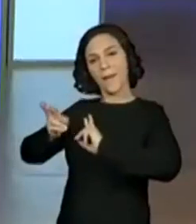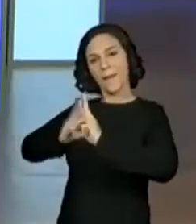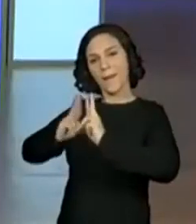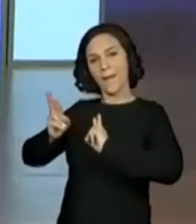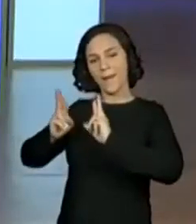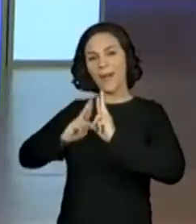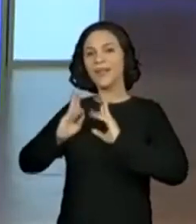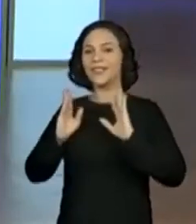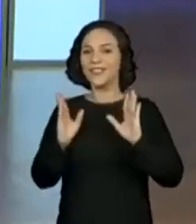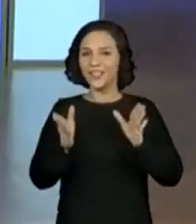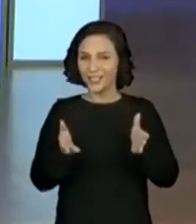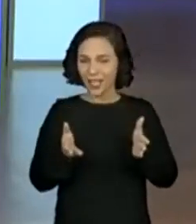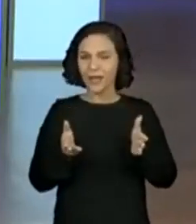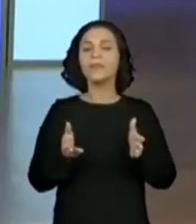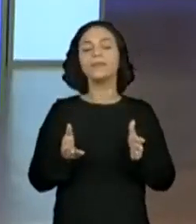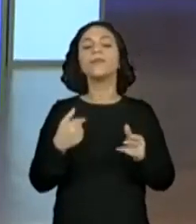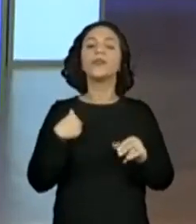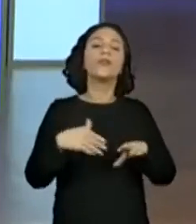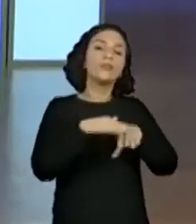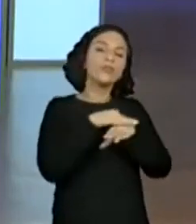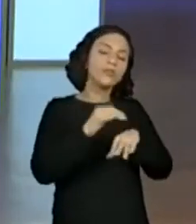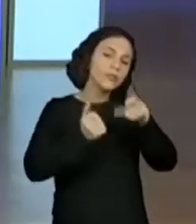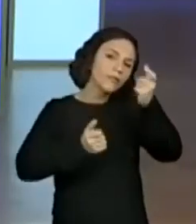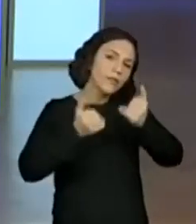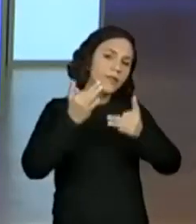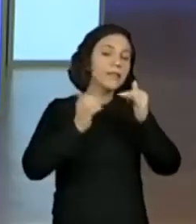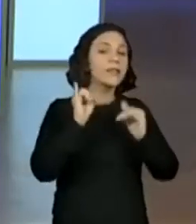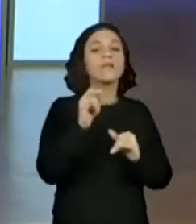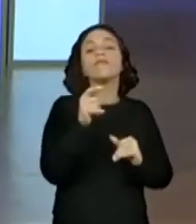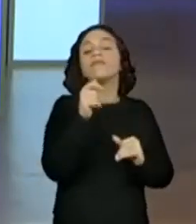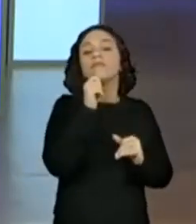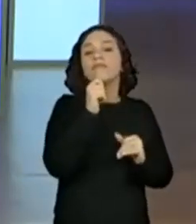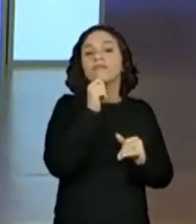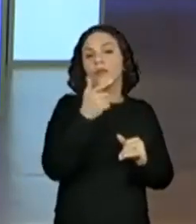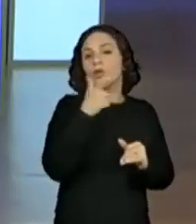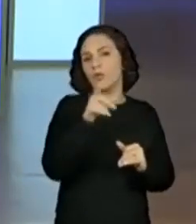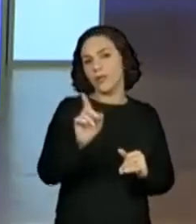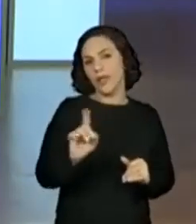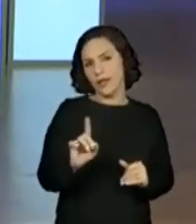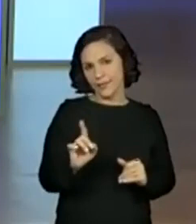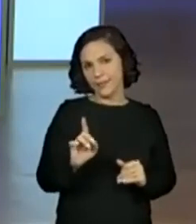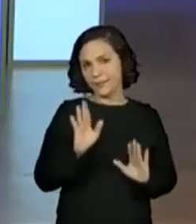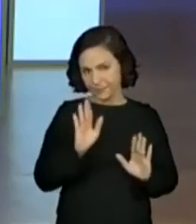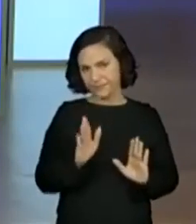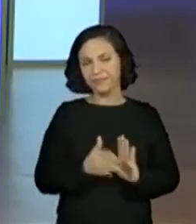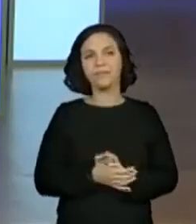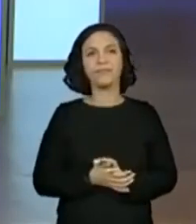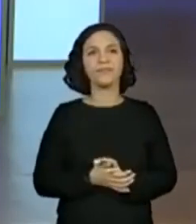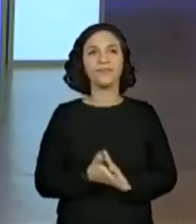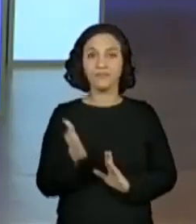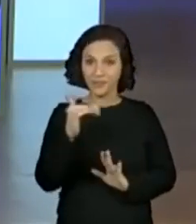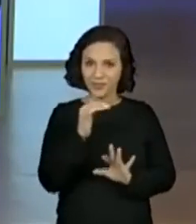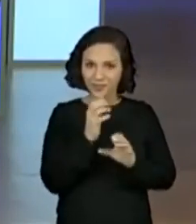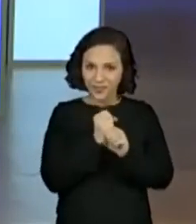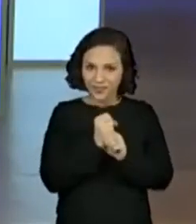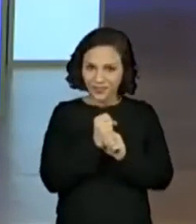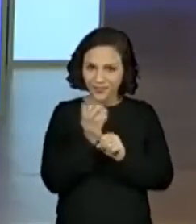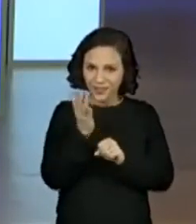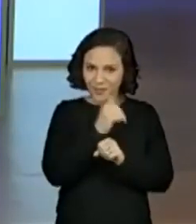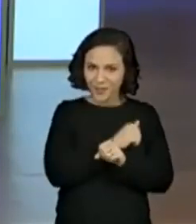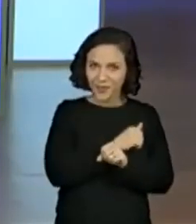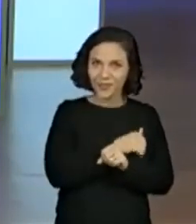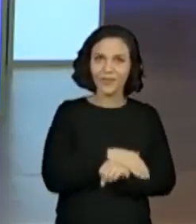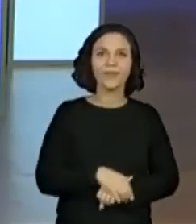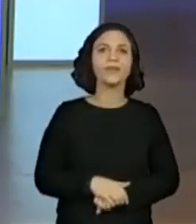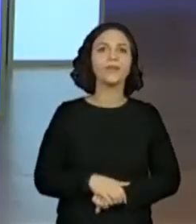A gente está aqui conversando ainda justamente para quem ainda não conseguiu fazer. Eles estão colocando o resultado. Vamos somar aí, então? Vamos somar. Vamos